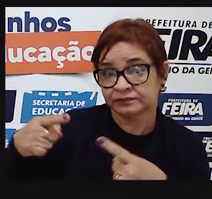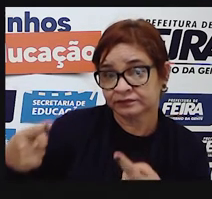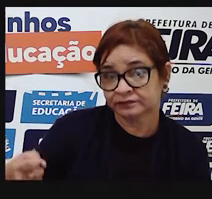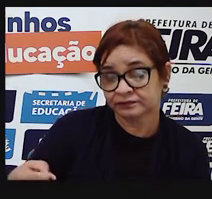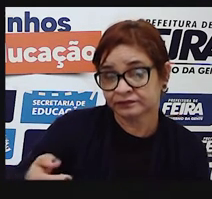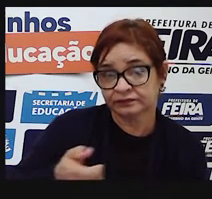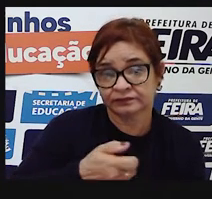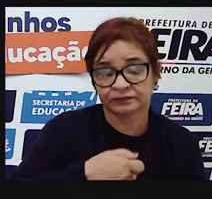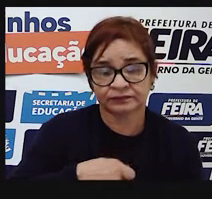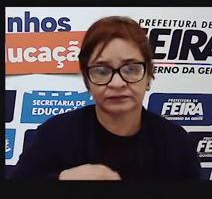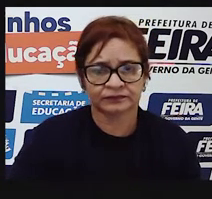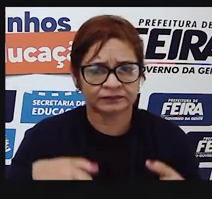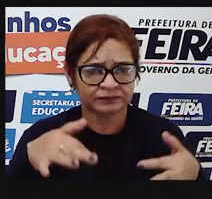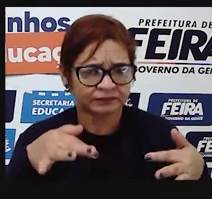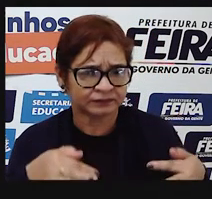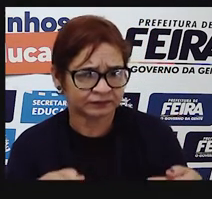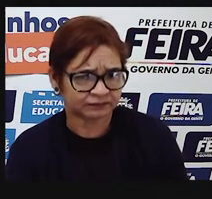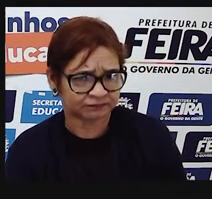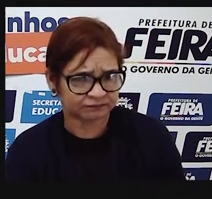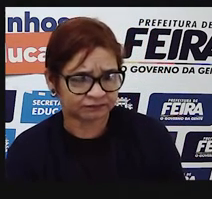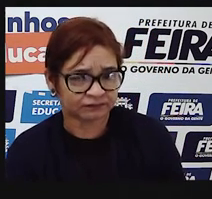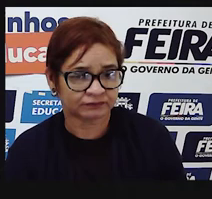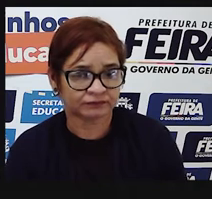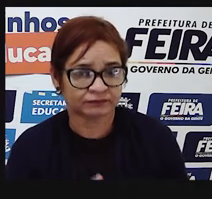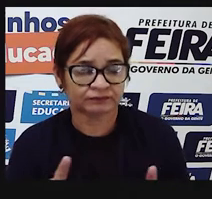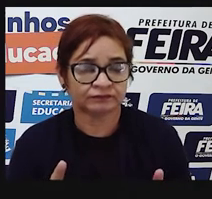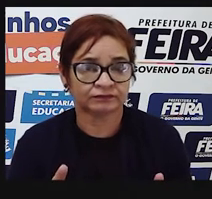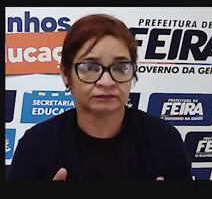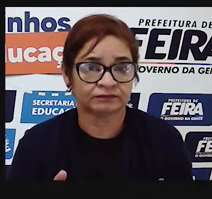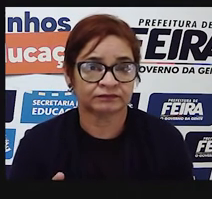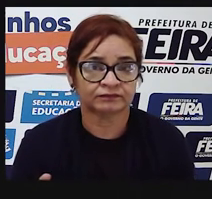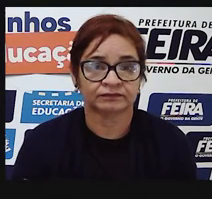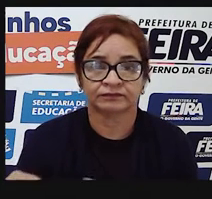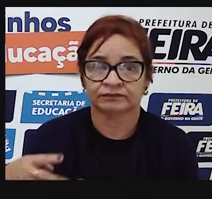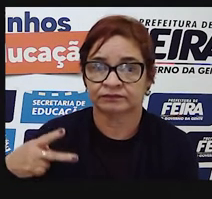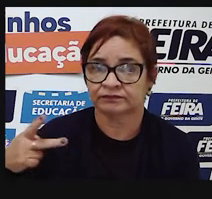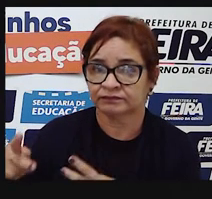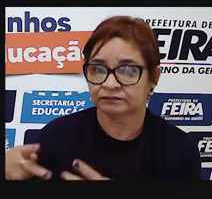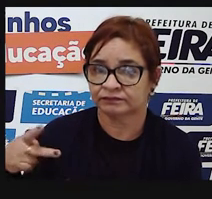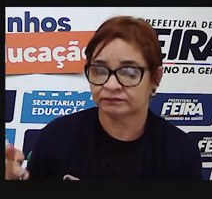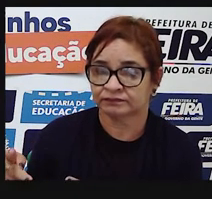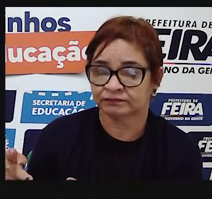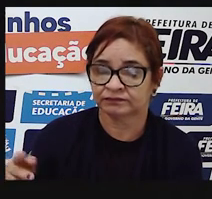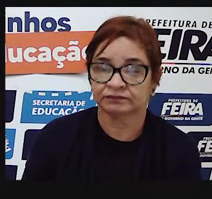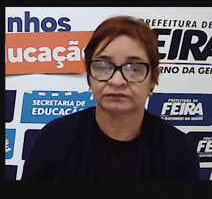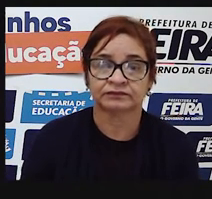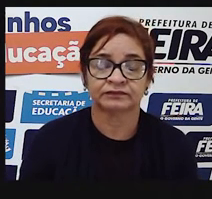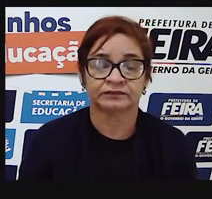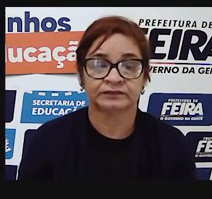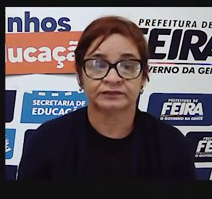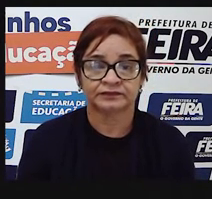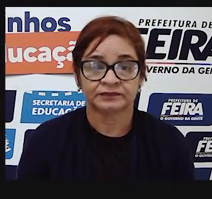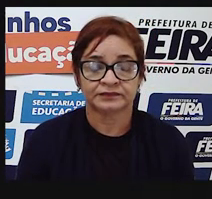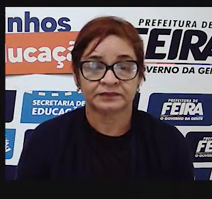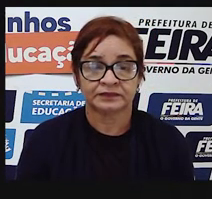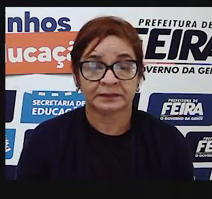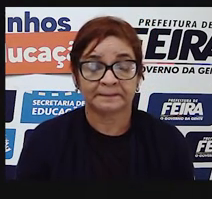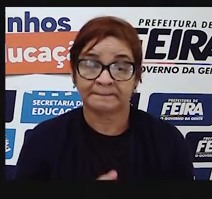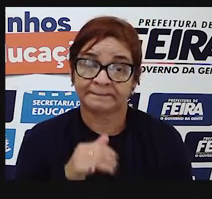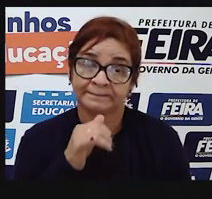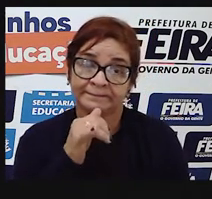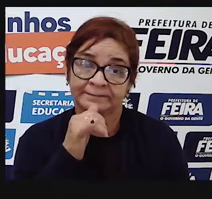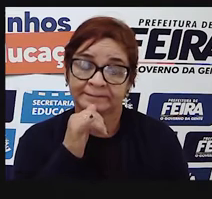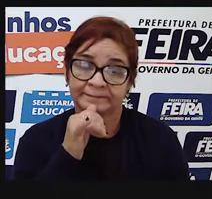representa fielmente a linguagem falada, a língua falada. Se representasse fielmente, por exemplo,